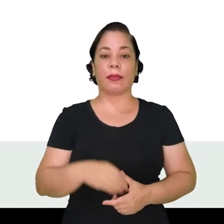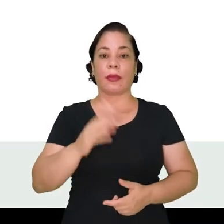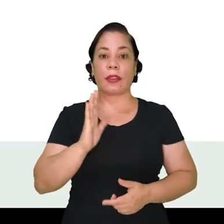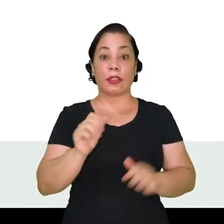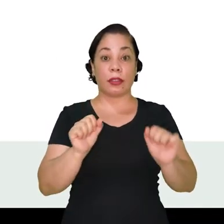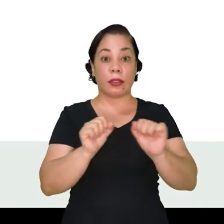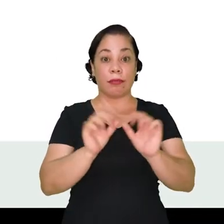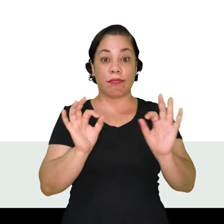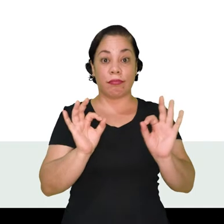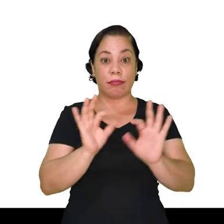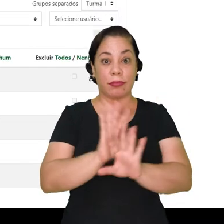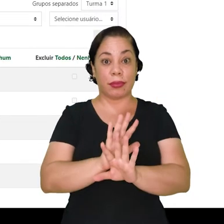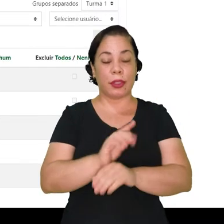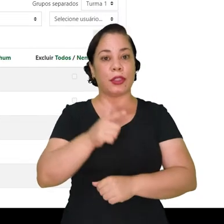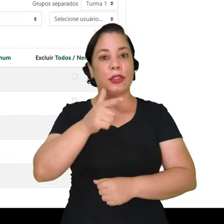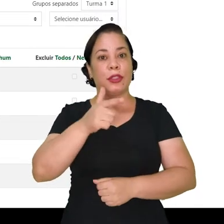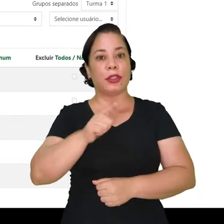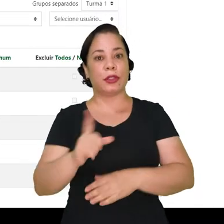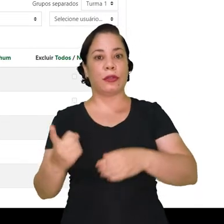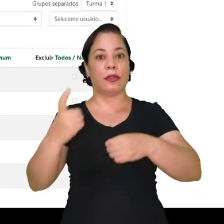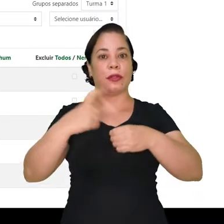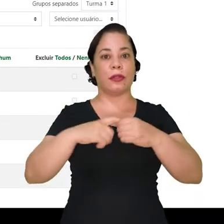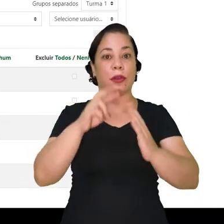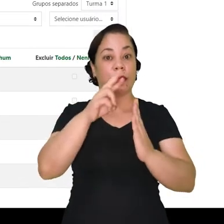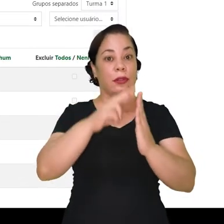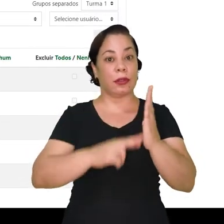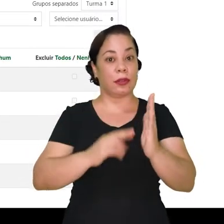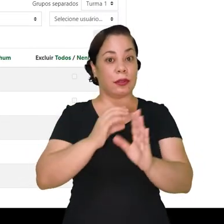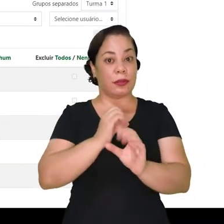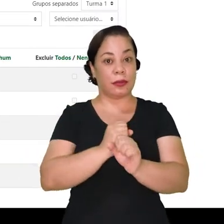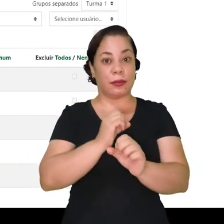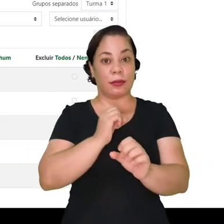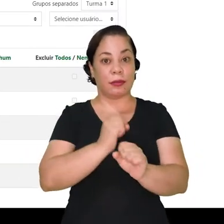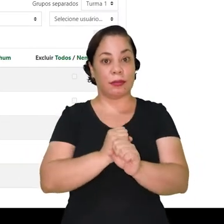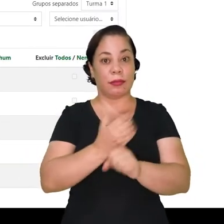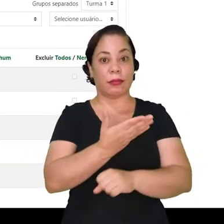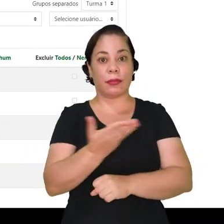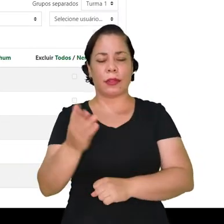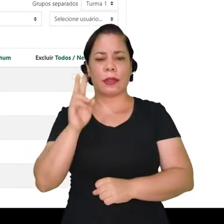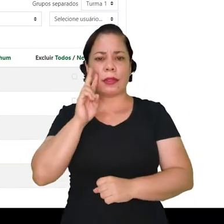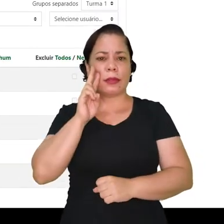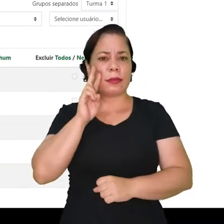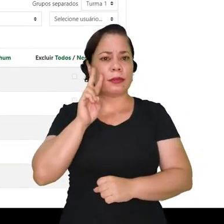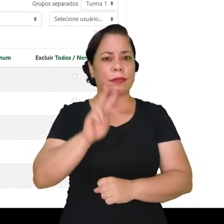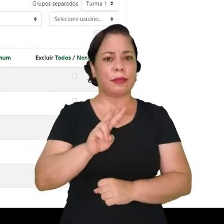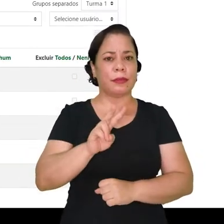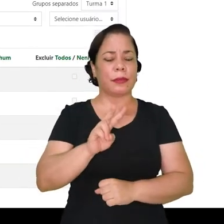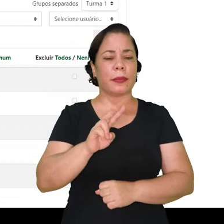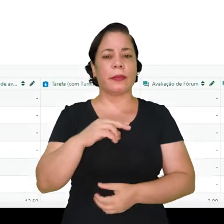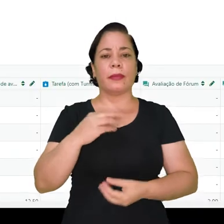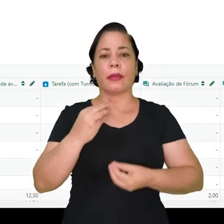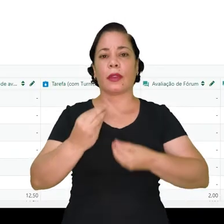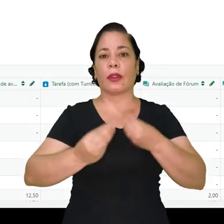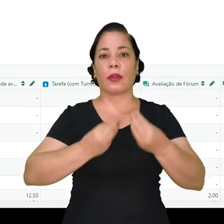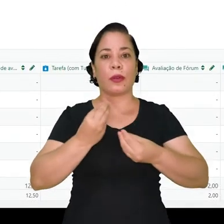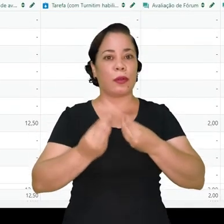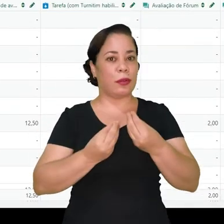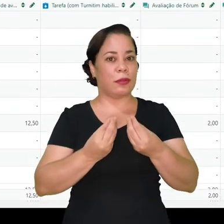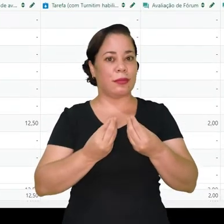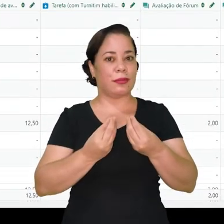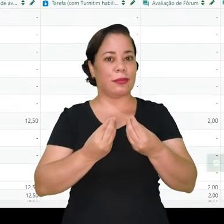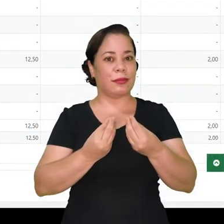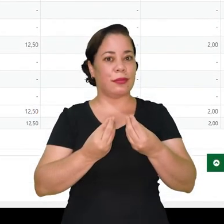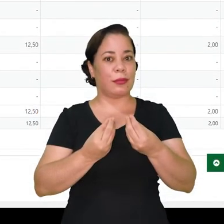Feito isso, nós vamos de novo no relatório de notas para você verificar como que